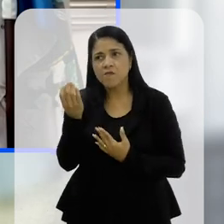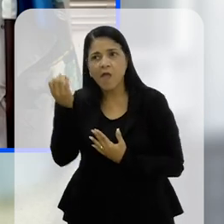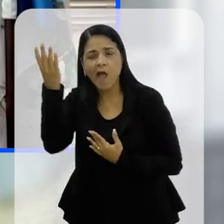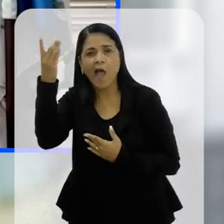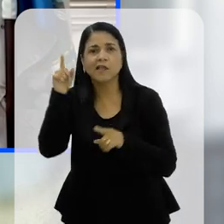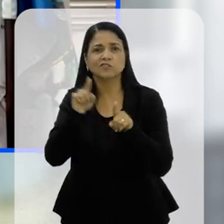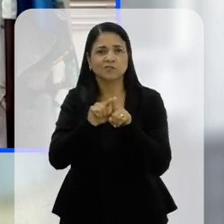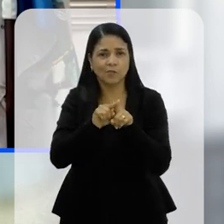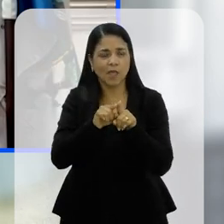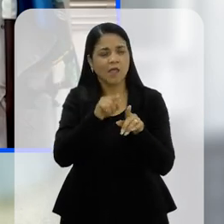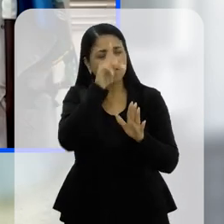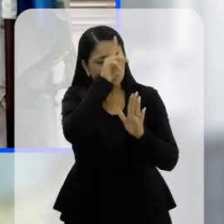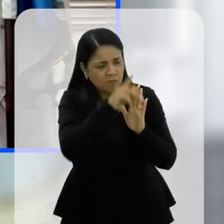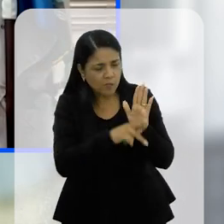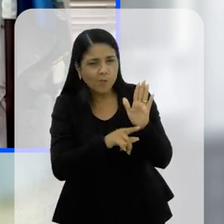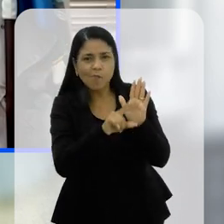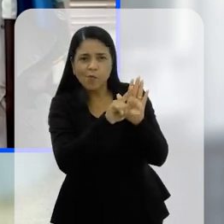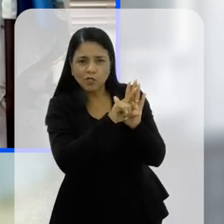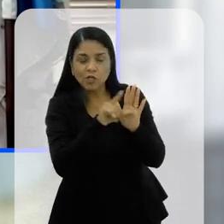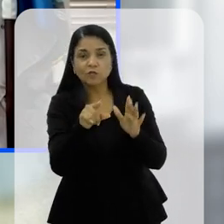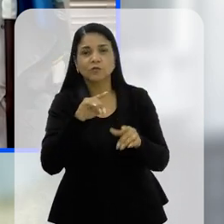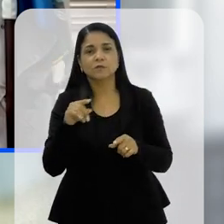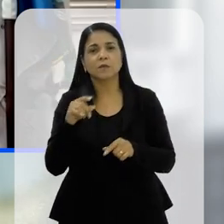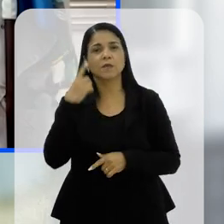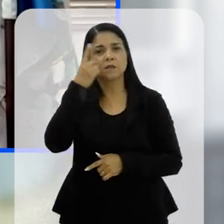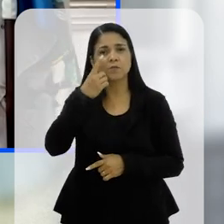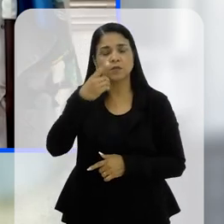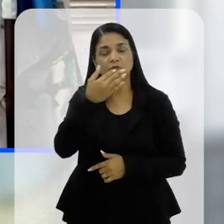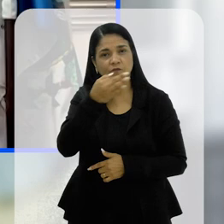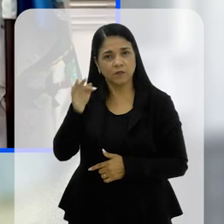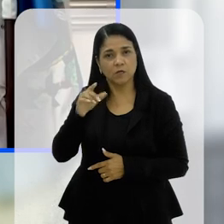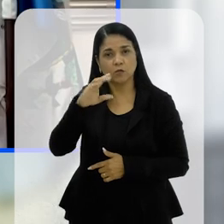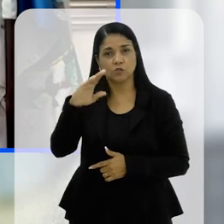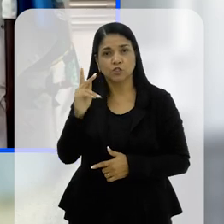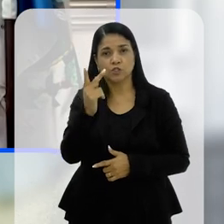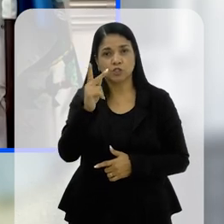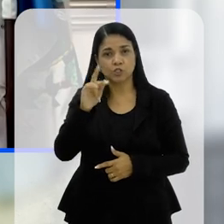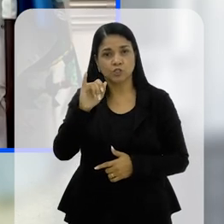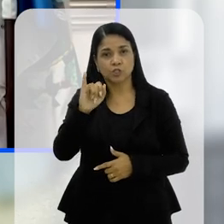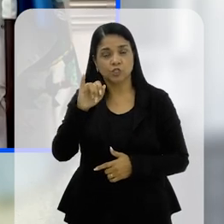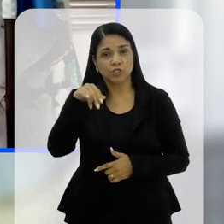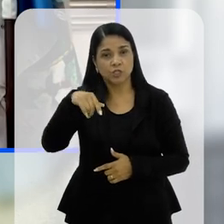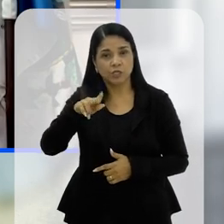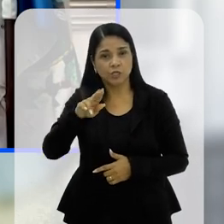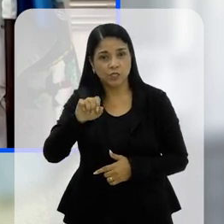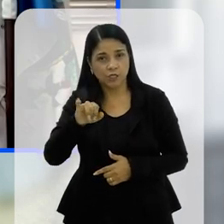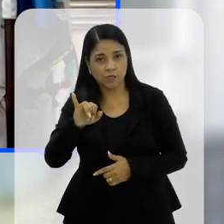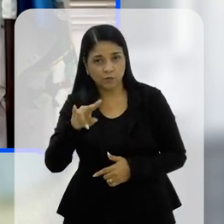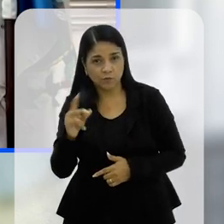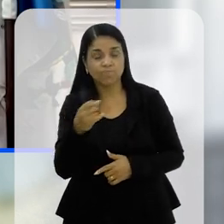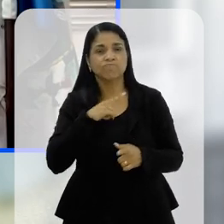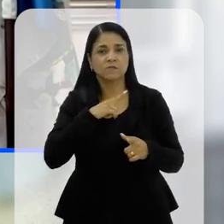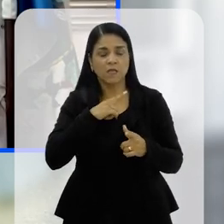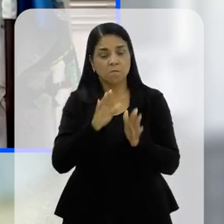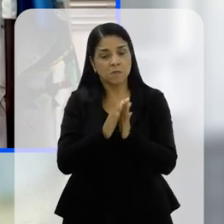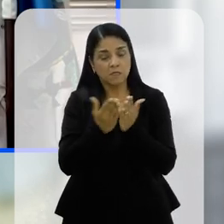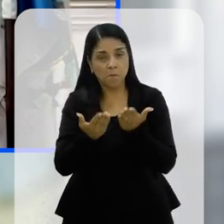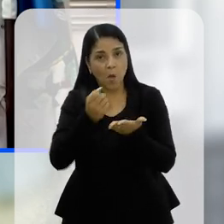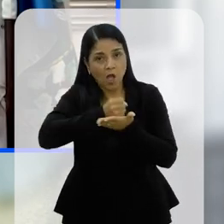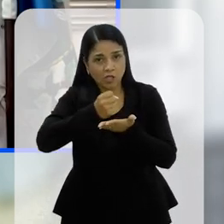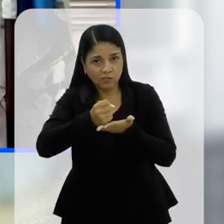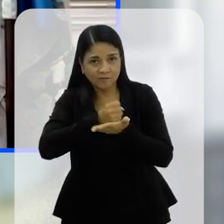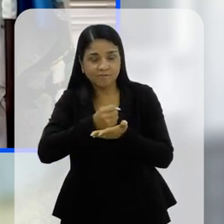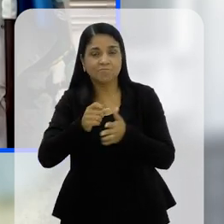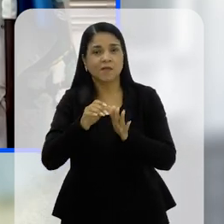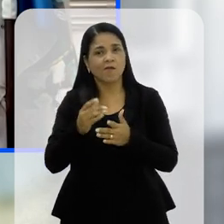viagens, como meu irmão também tem uns projetos maravilhosos, o nosso deputado federal, Chiquinho Brazão, da integração, tá? De eles viajar, de ter um